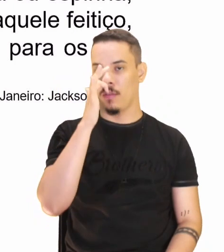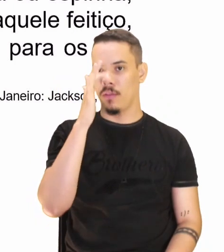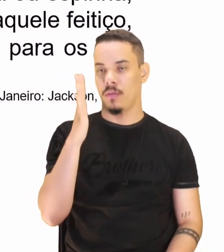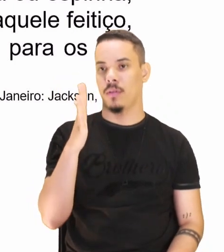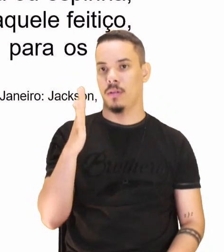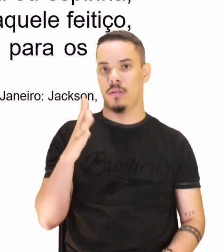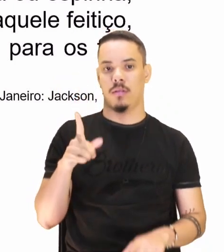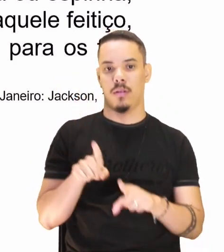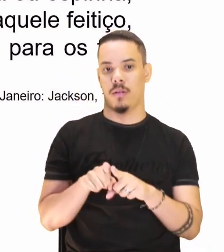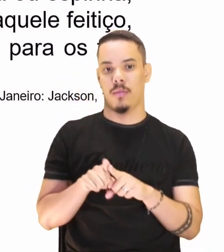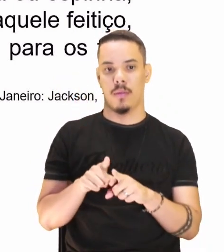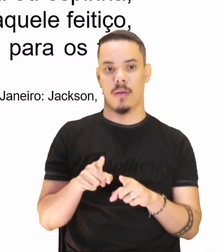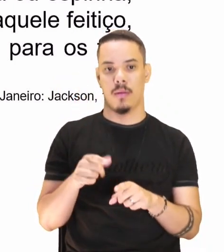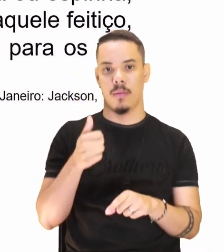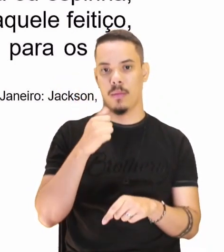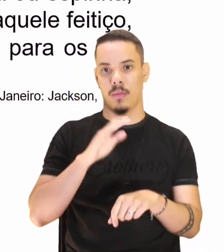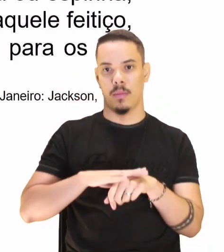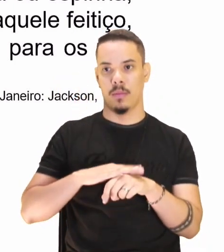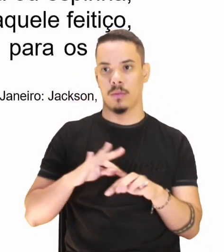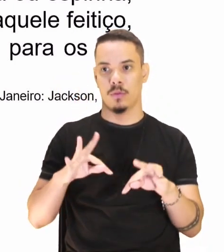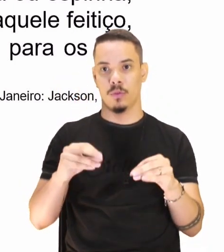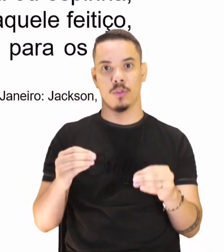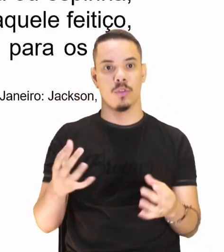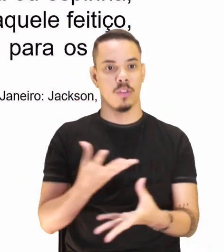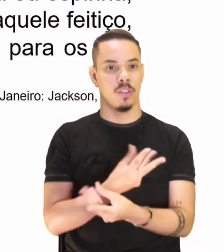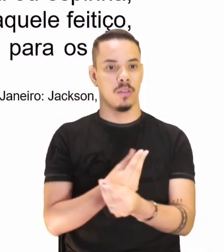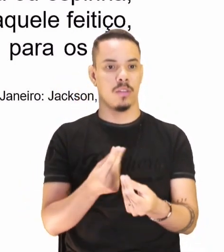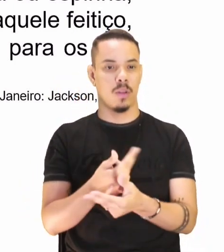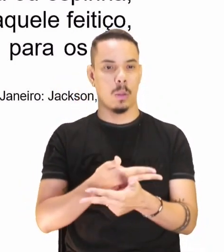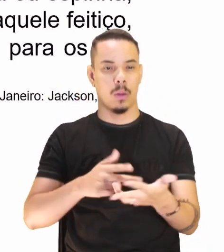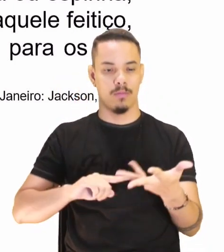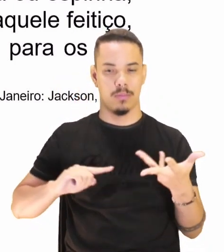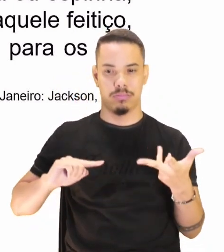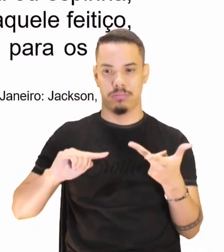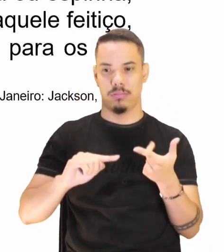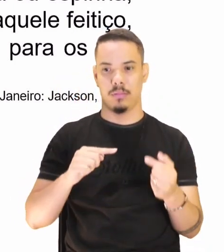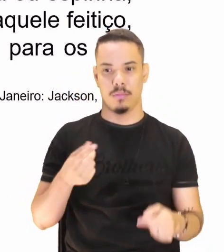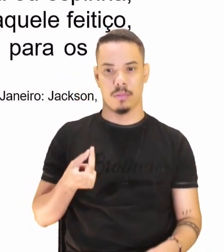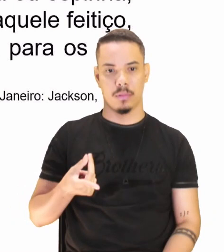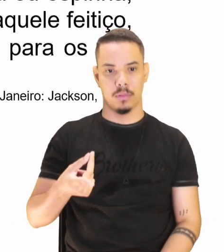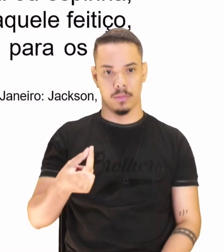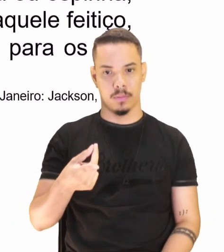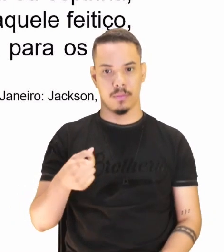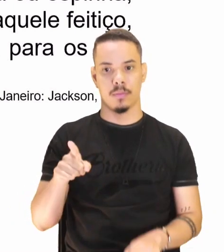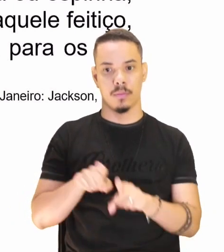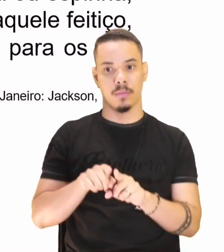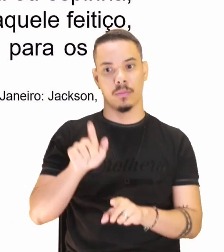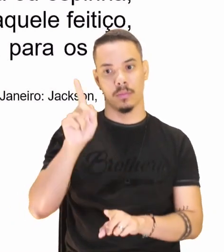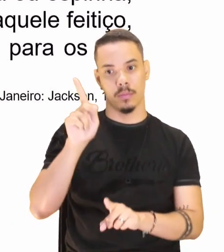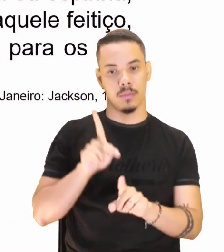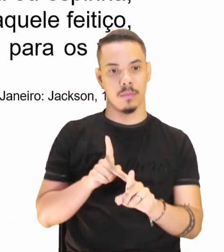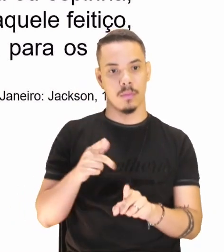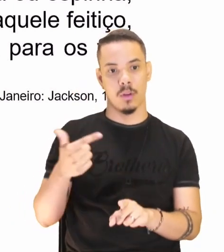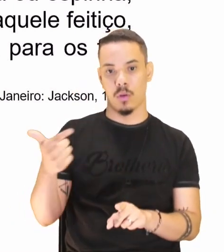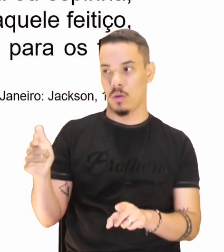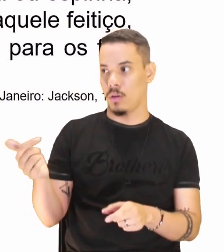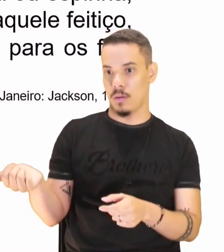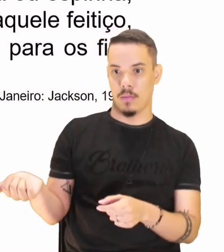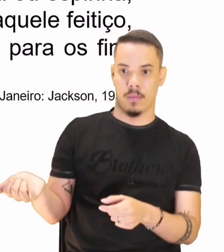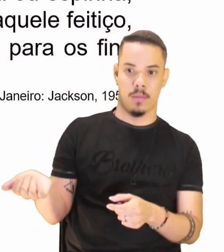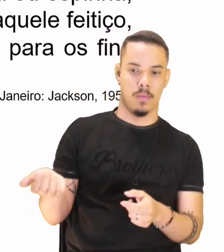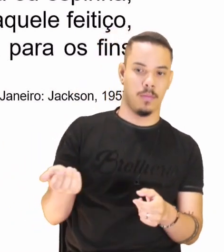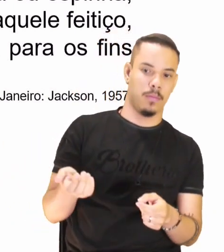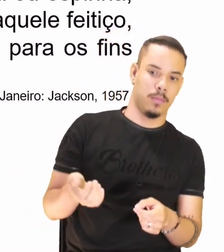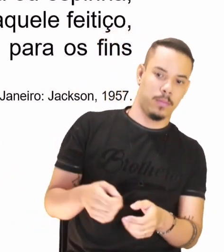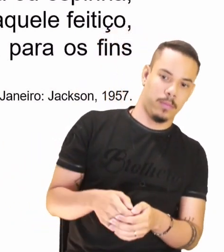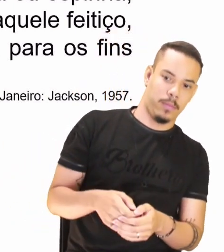saía das mãos da natureza, cheia daquele feitiço precário e eterno, que o indivíduo passa ao outro indivíduo para o